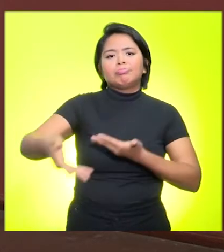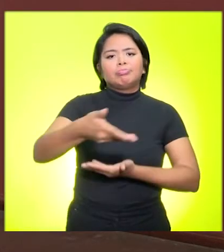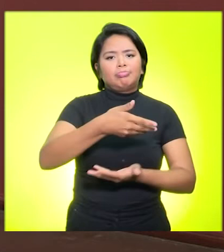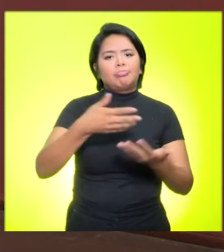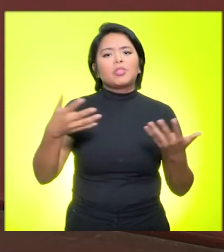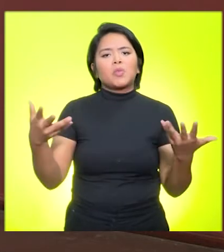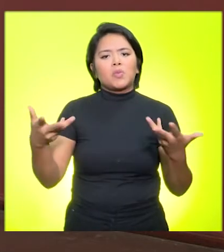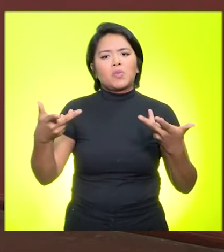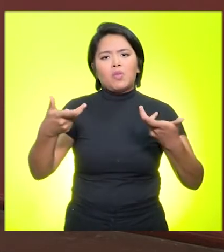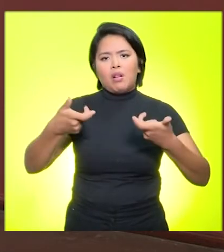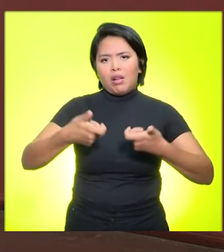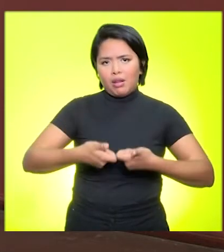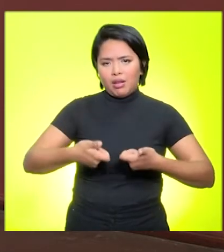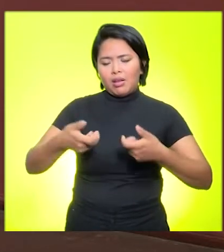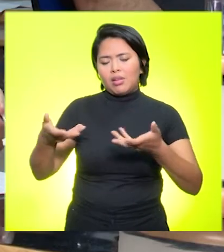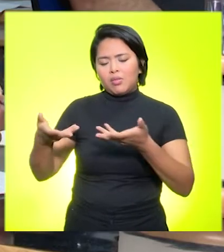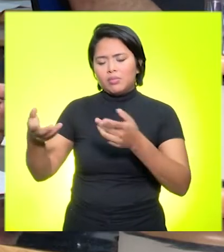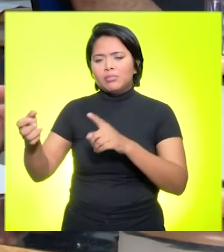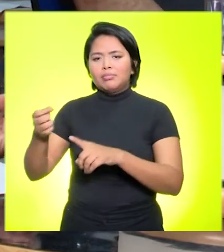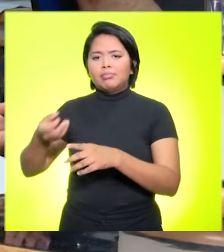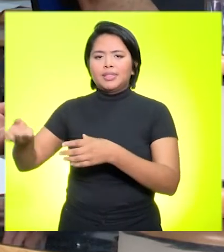tudo aquilo que encontramos na sociedade.